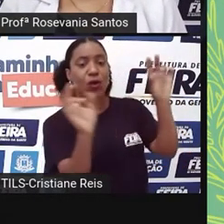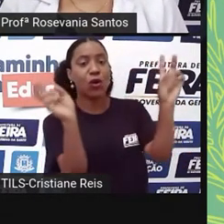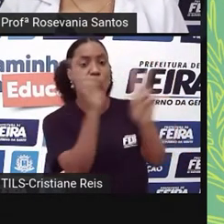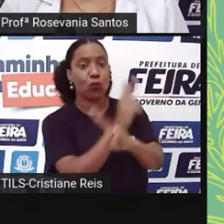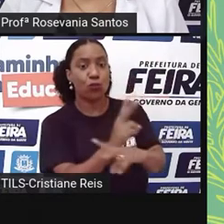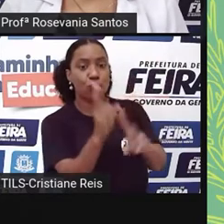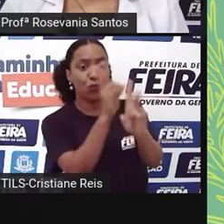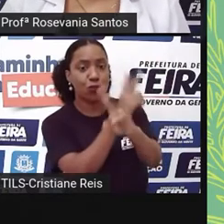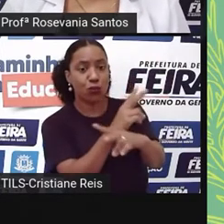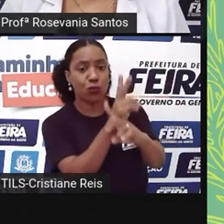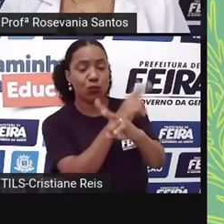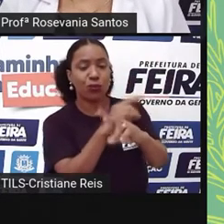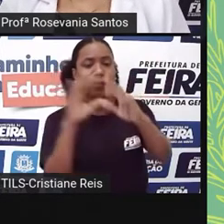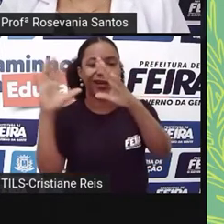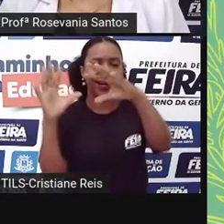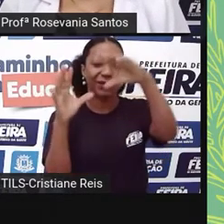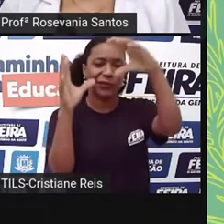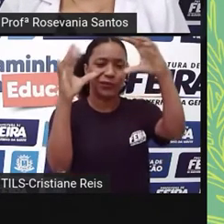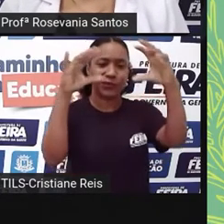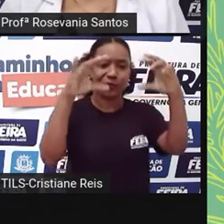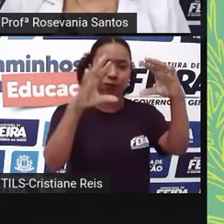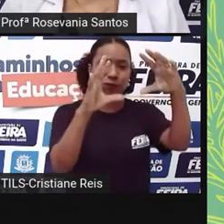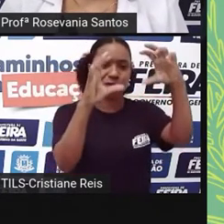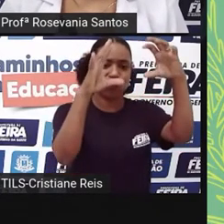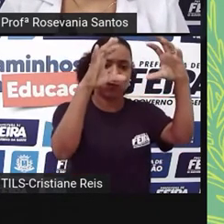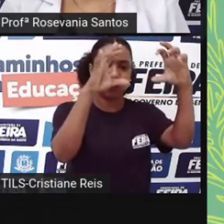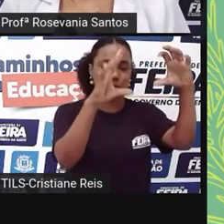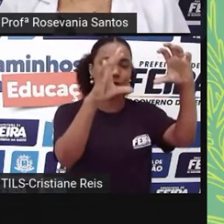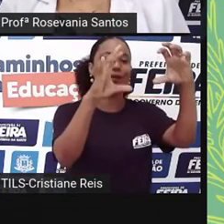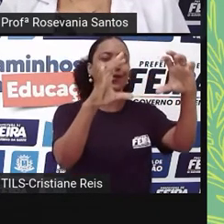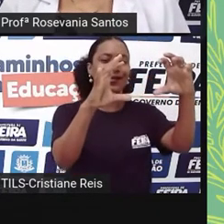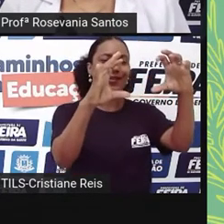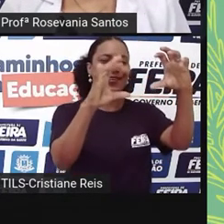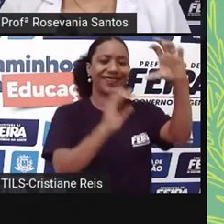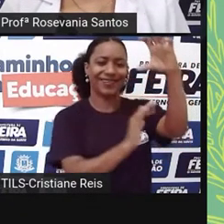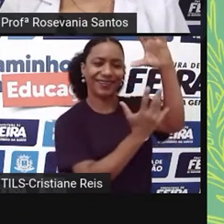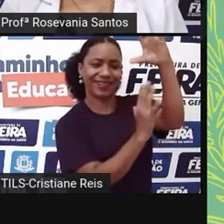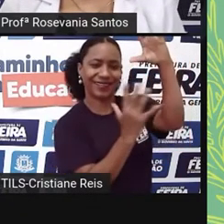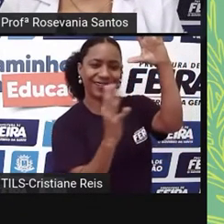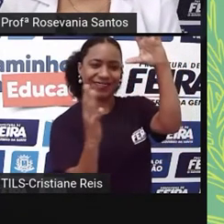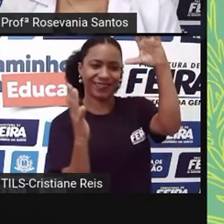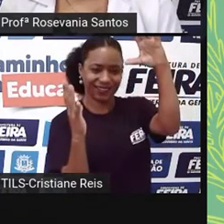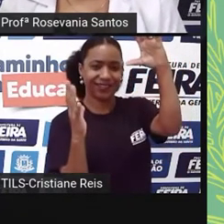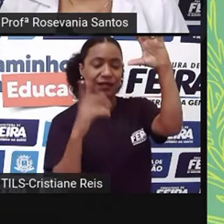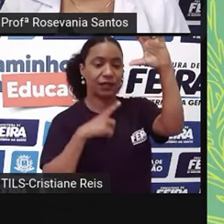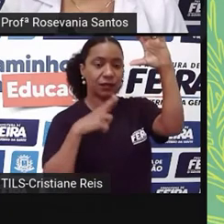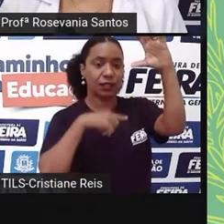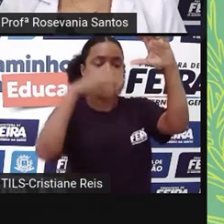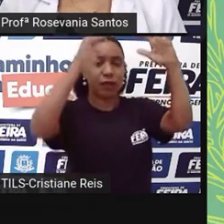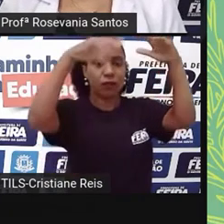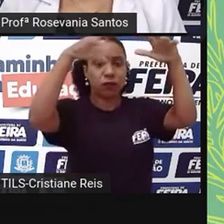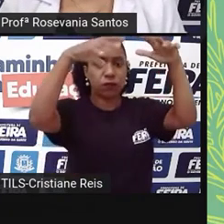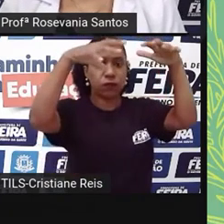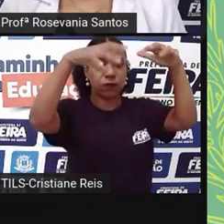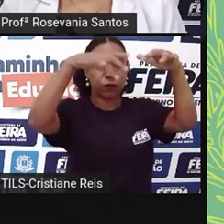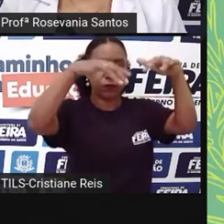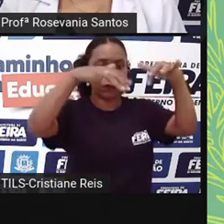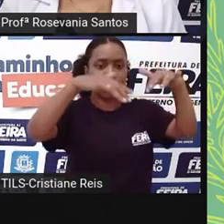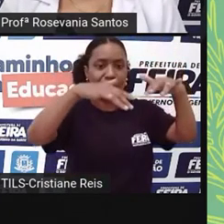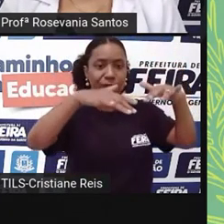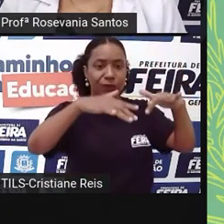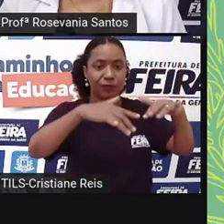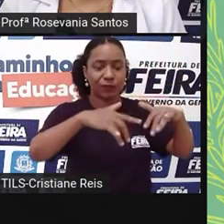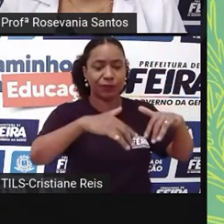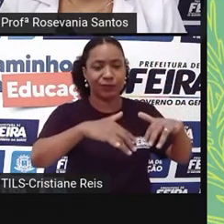avançam para a floresta, onde caem em forma de chuva, e se recarregam da umidade que